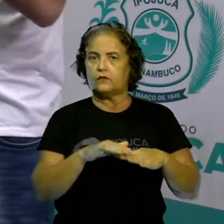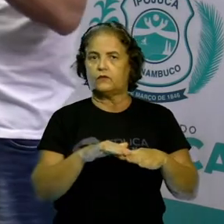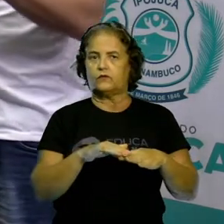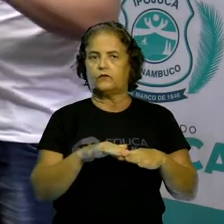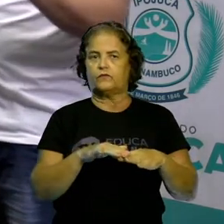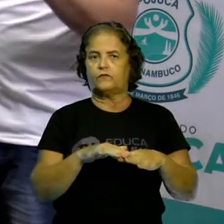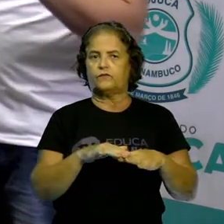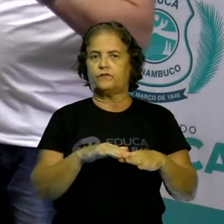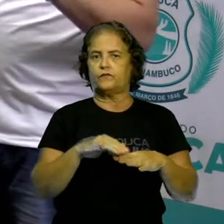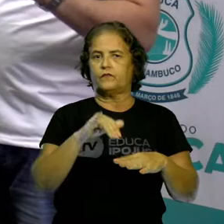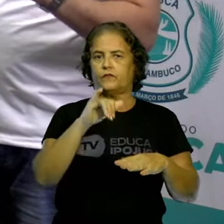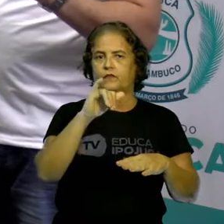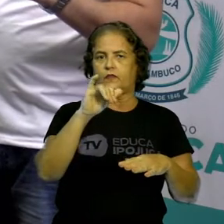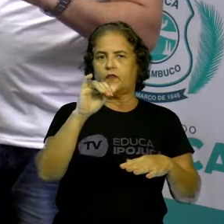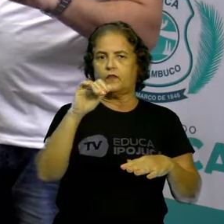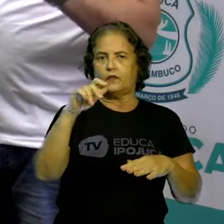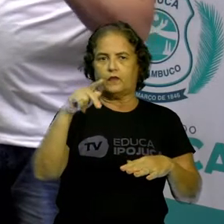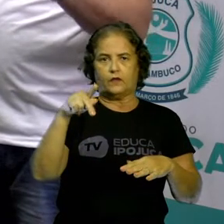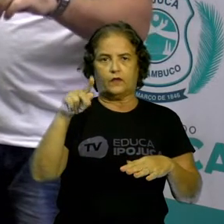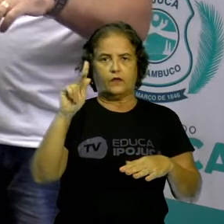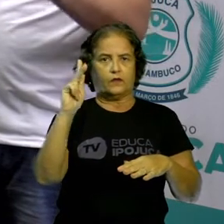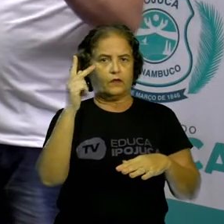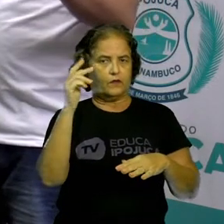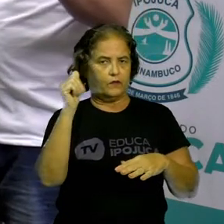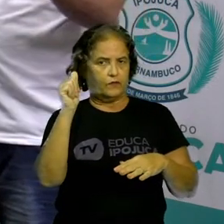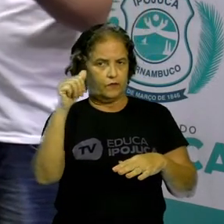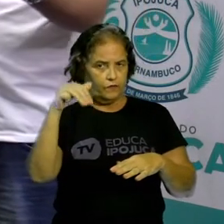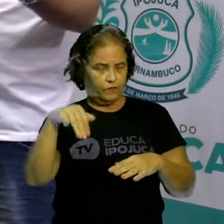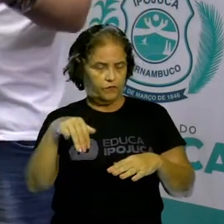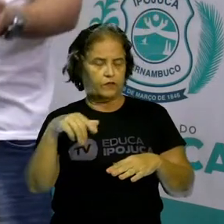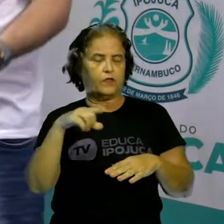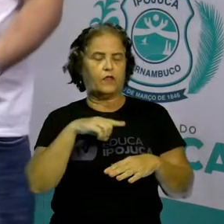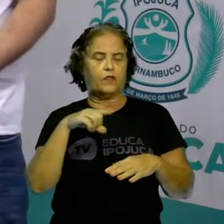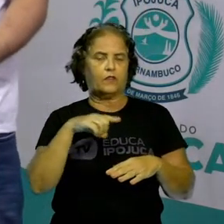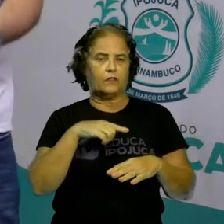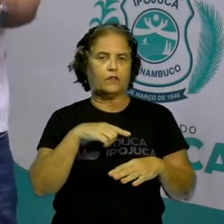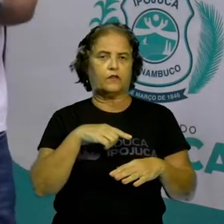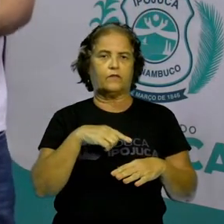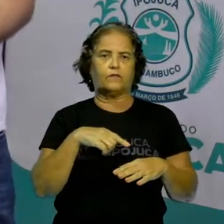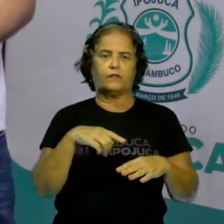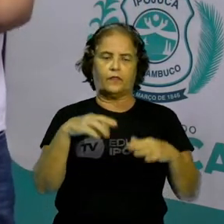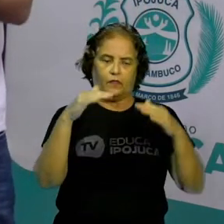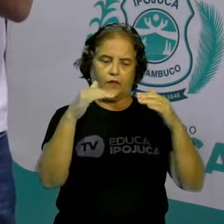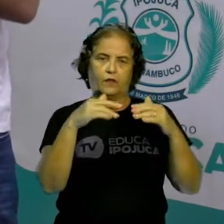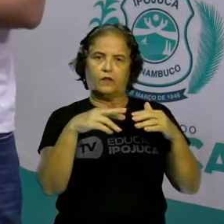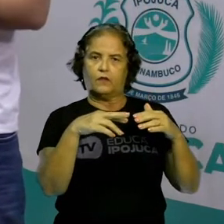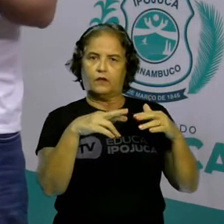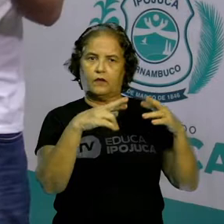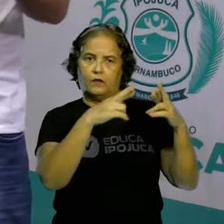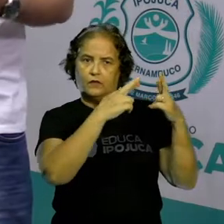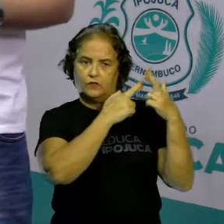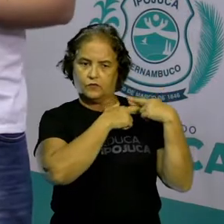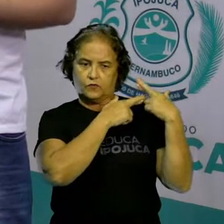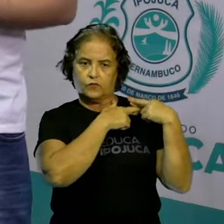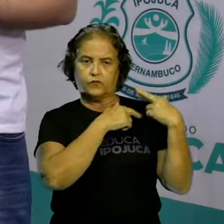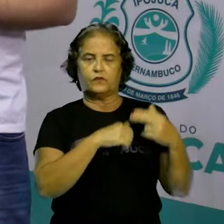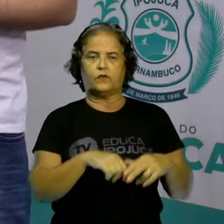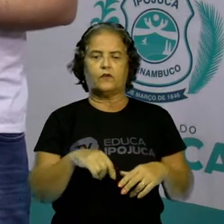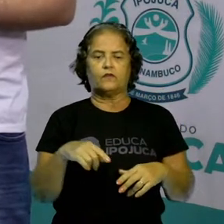Histórico e Artístico Nacional, ele tem essa função. Inclusive, eu pesquisei durante muito tempo